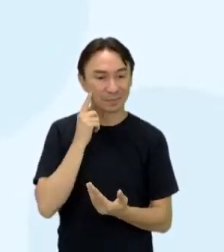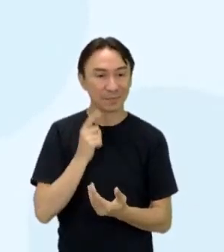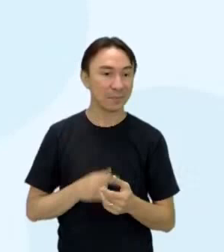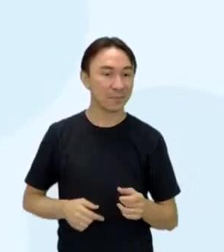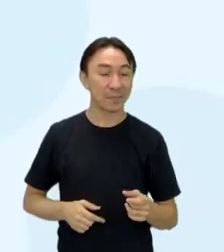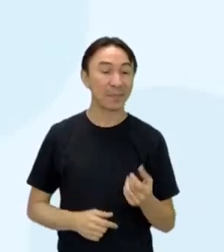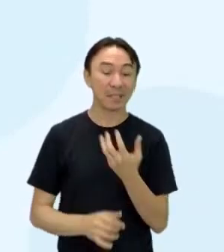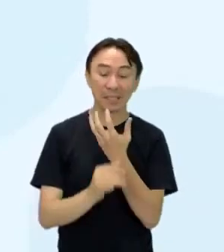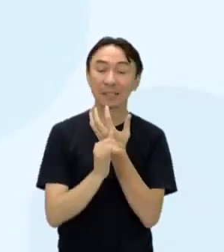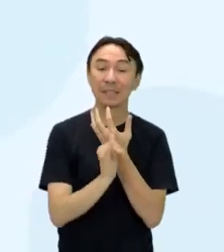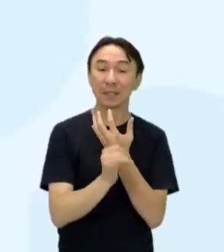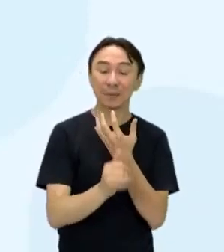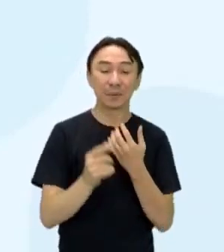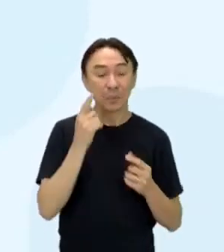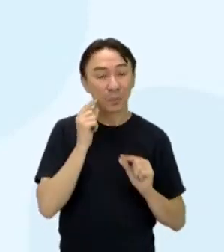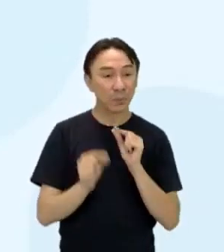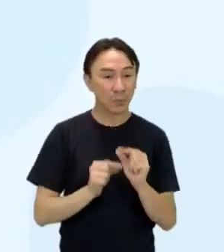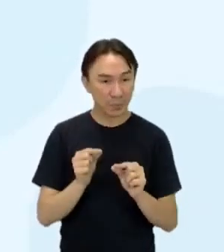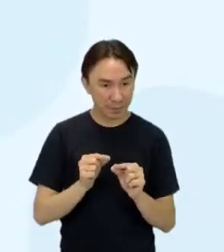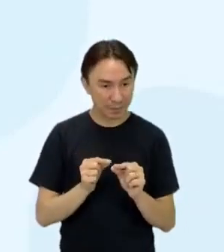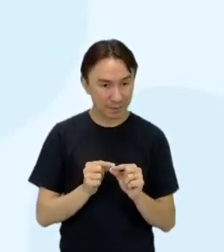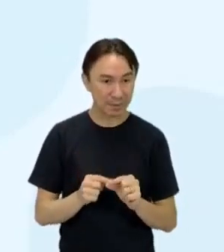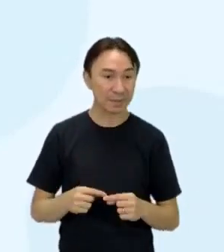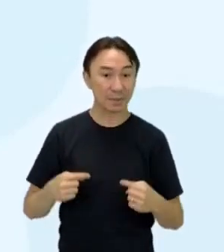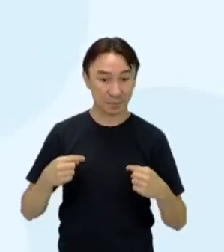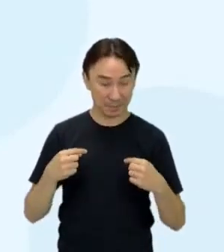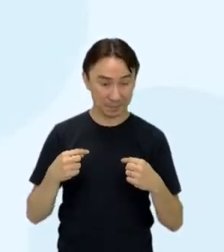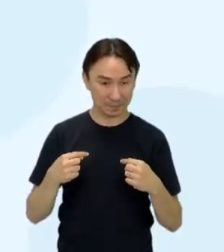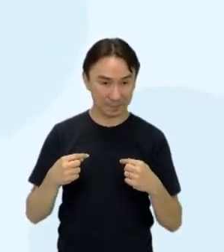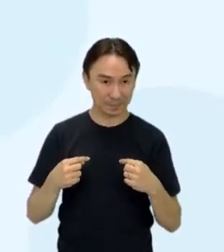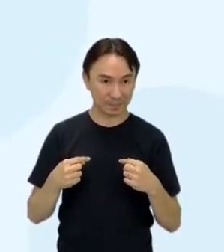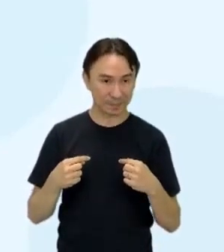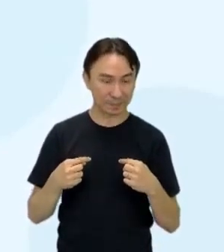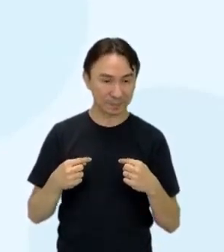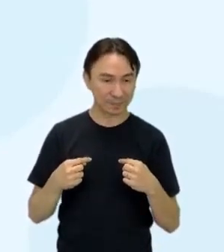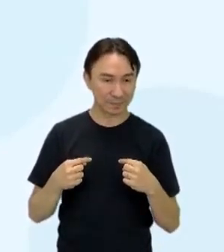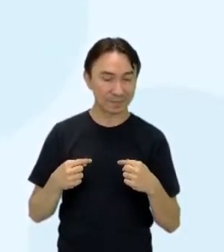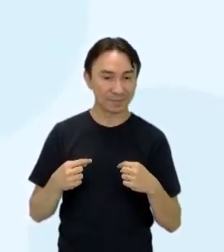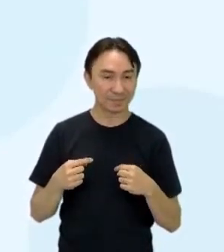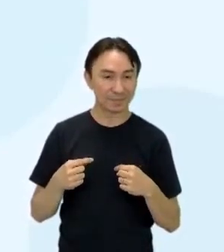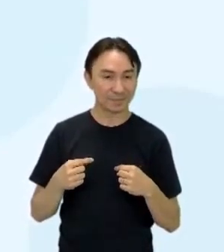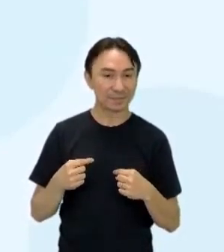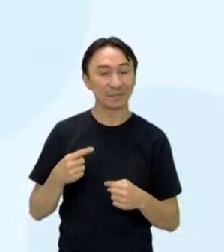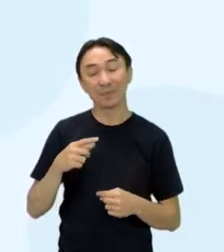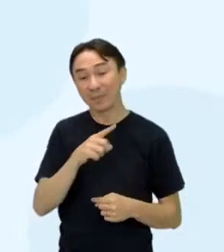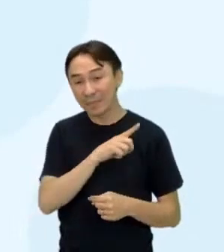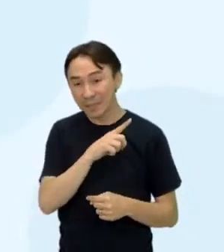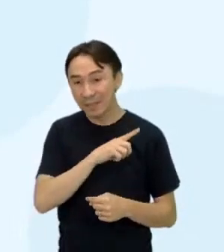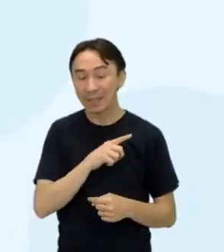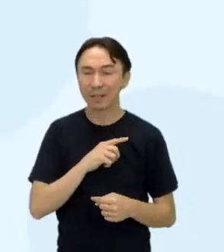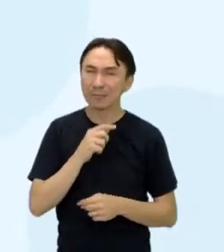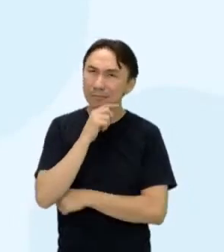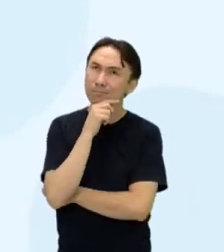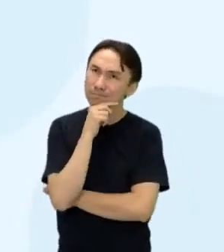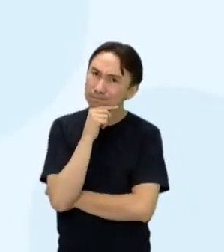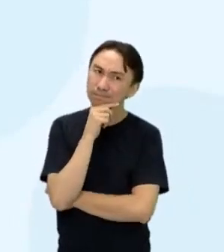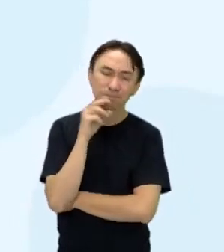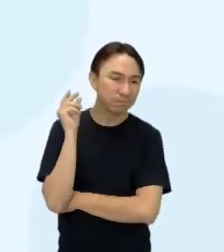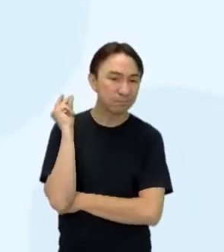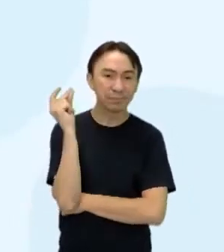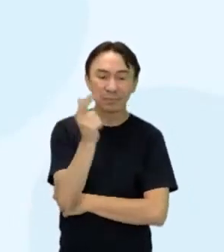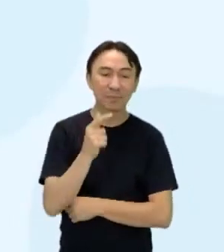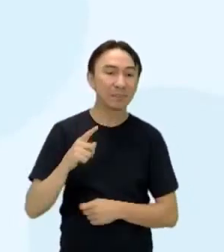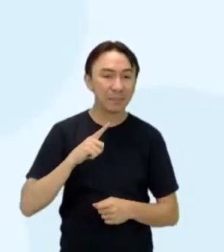Ocorreu-me compor uma carta de regra... Desculpa. Compor umas certas regras para uso